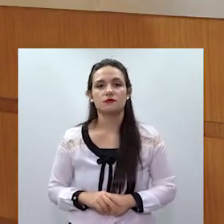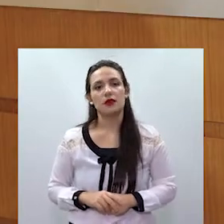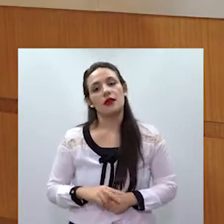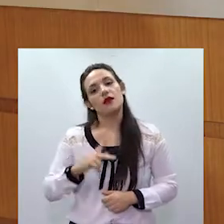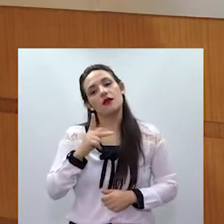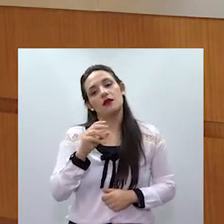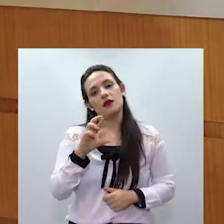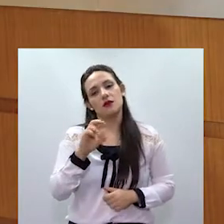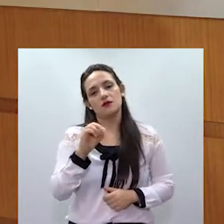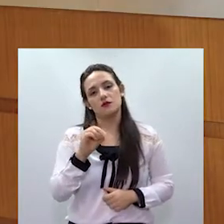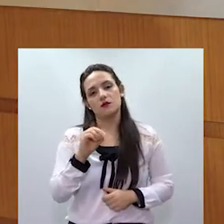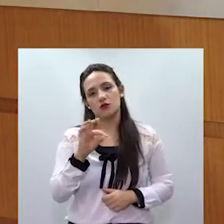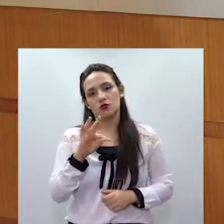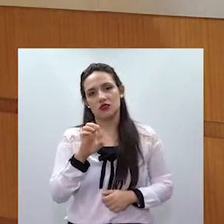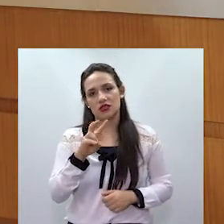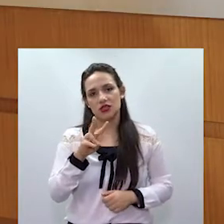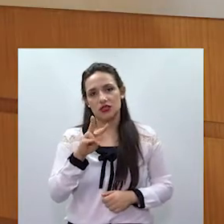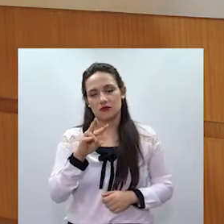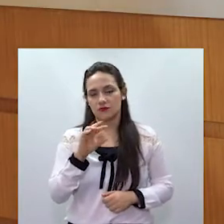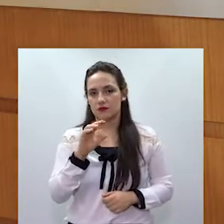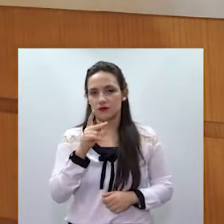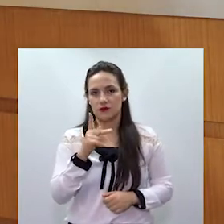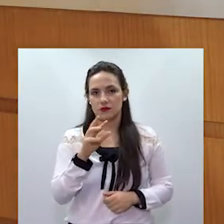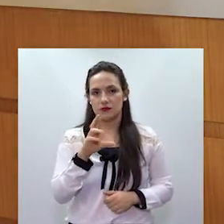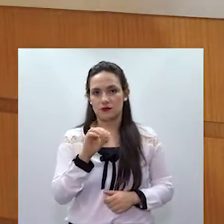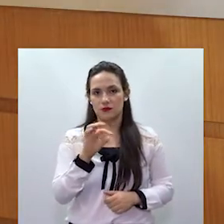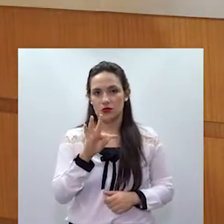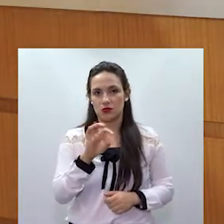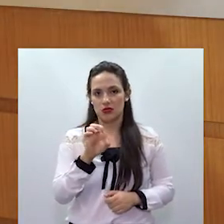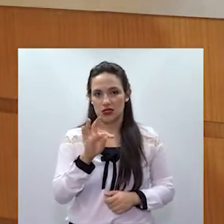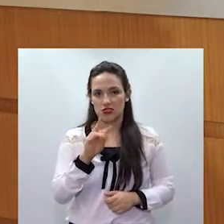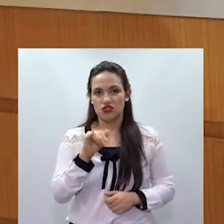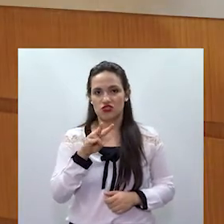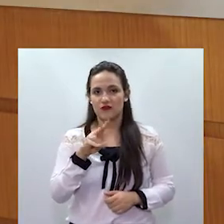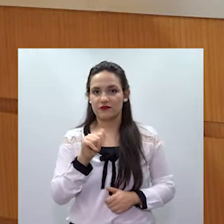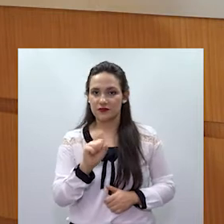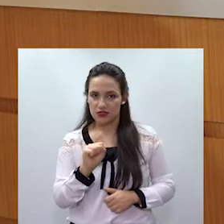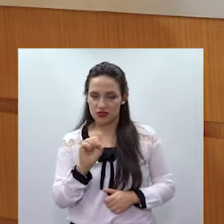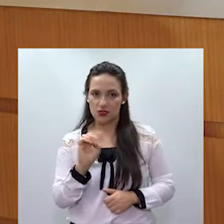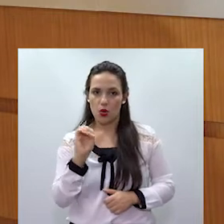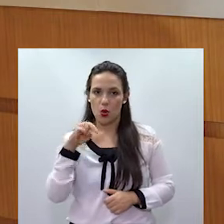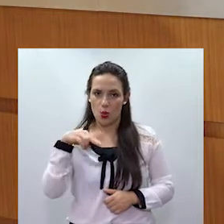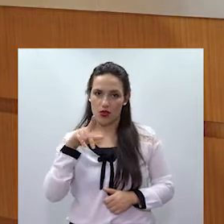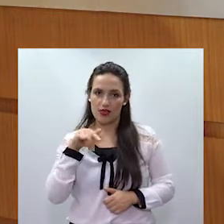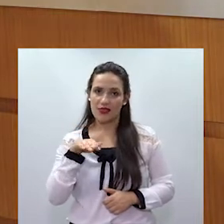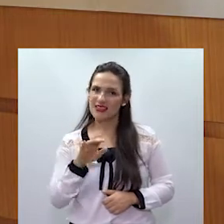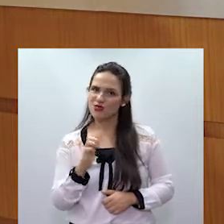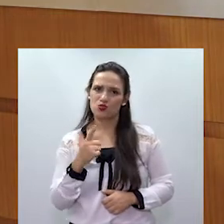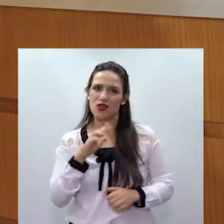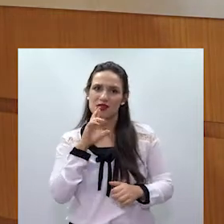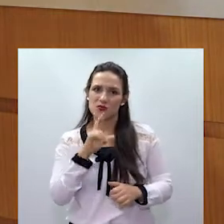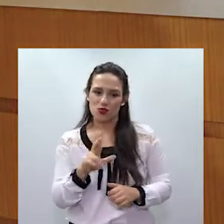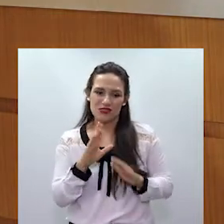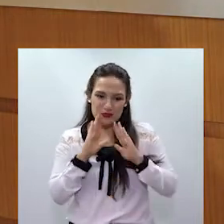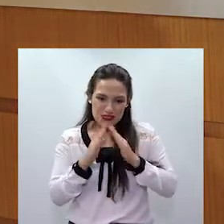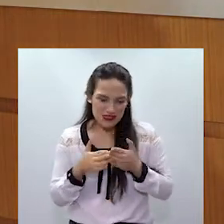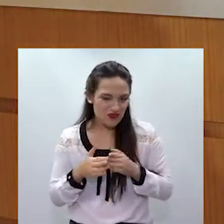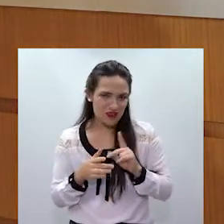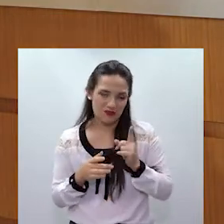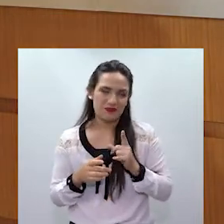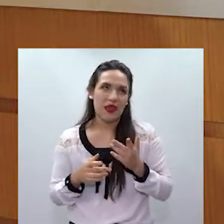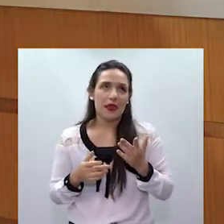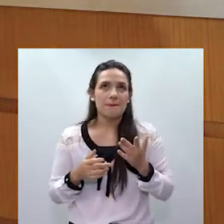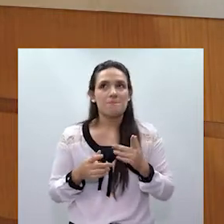online não existe um quesito específico sobre essa sua indagação. Mas o que a gente percebe? Algumas mulheres são mais